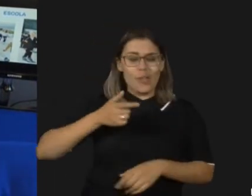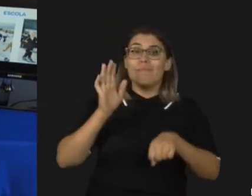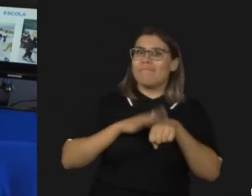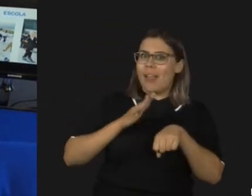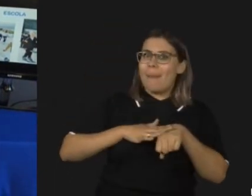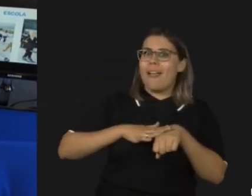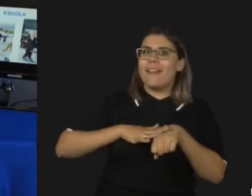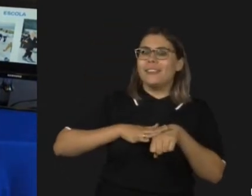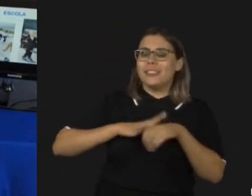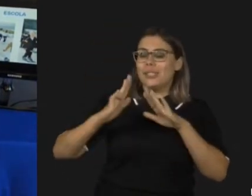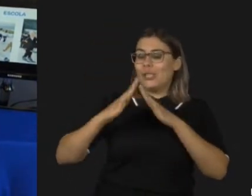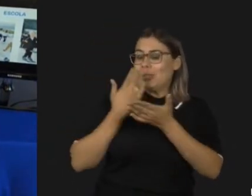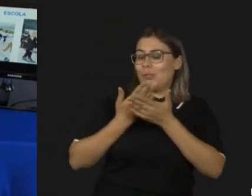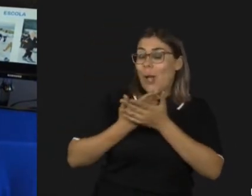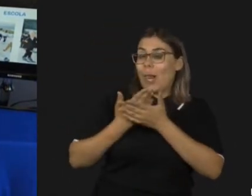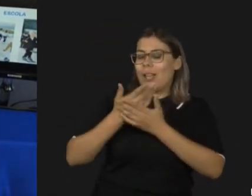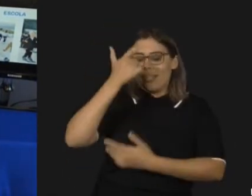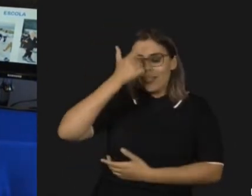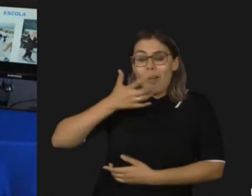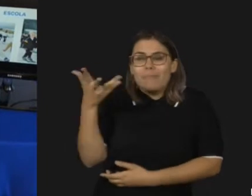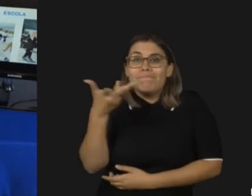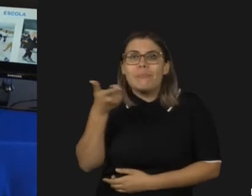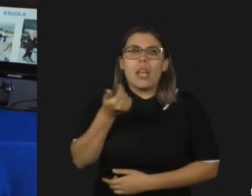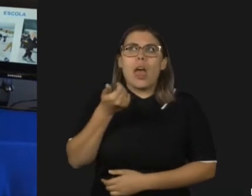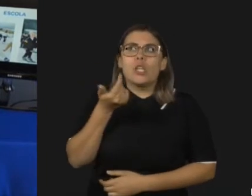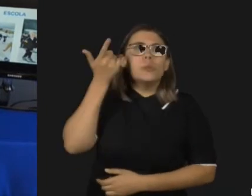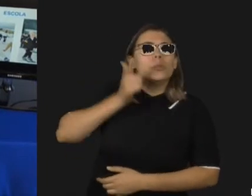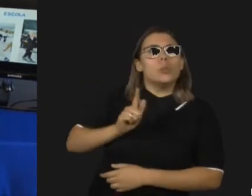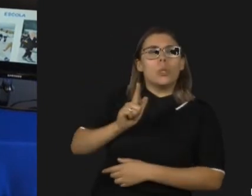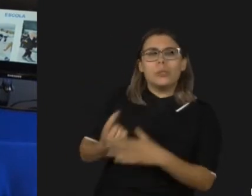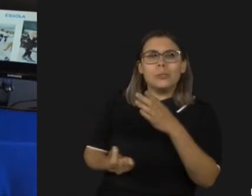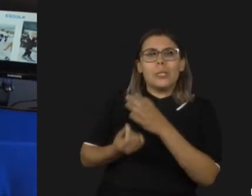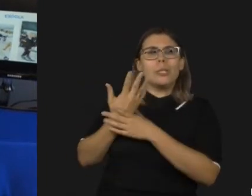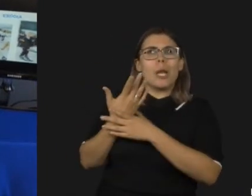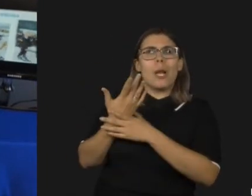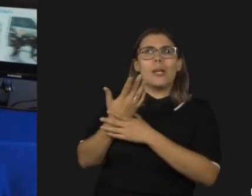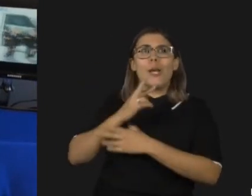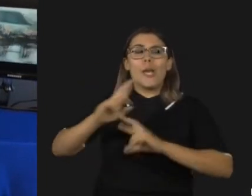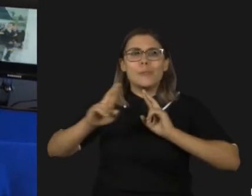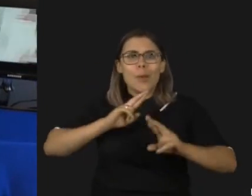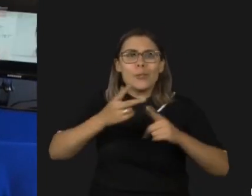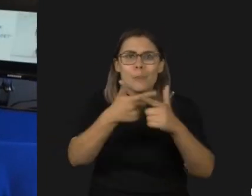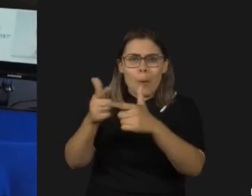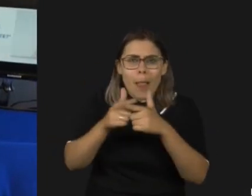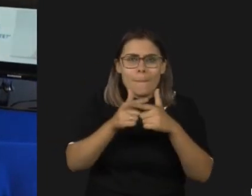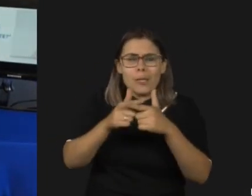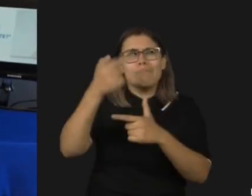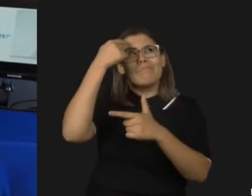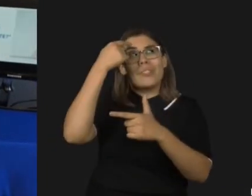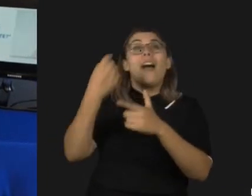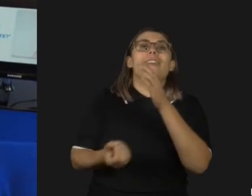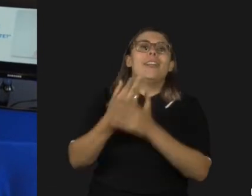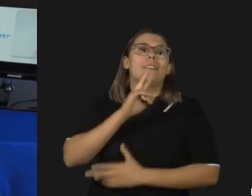formar a nossa habilidade inata de resolver problemas. E dessas resoluções de problemas, vem a força.